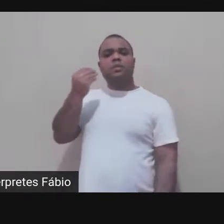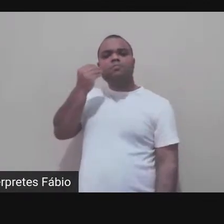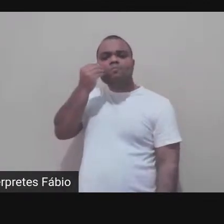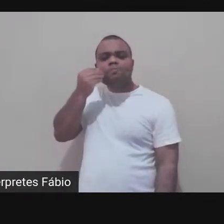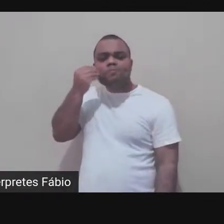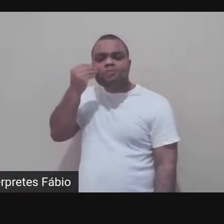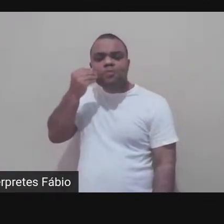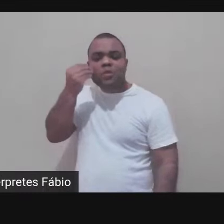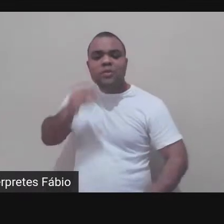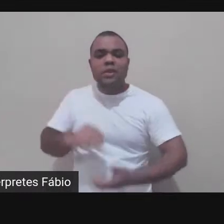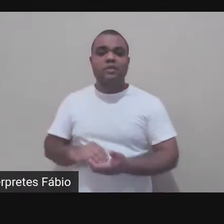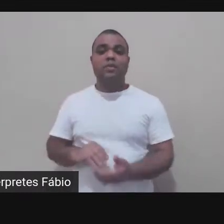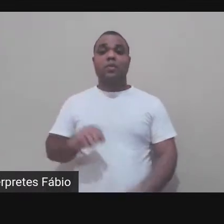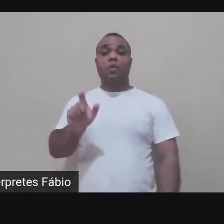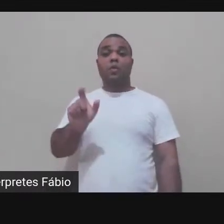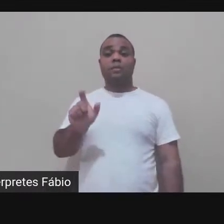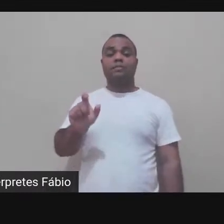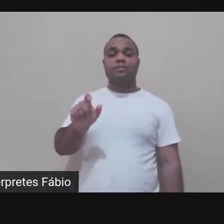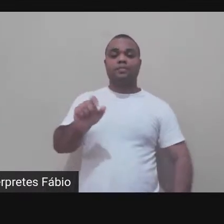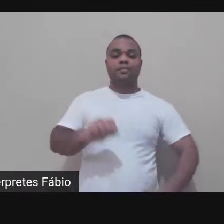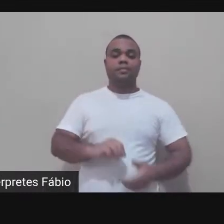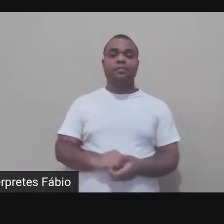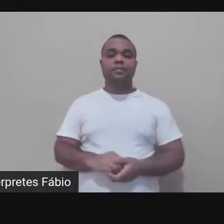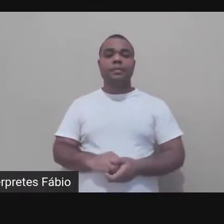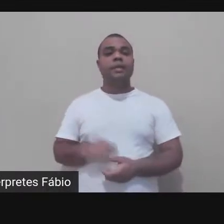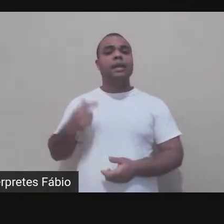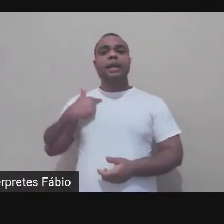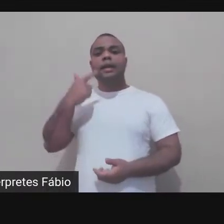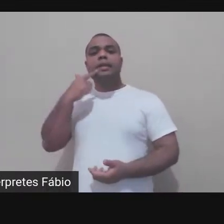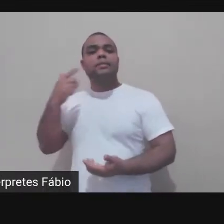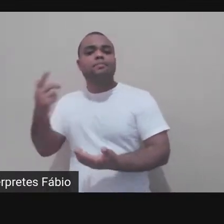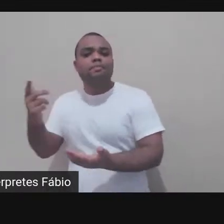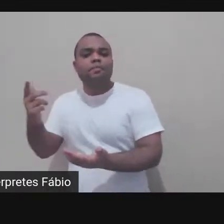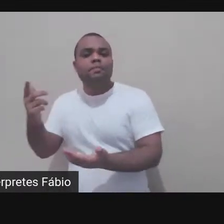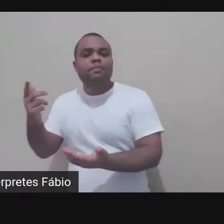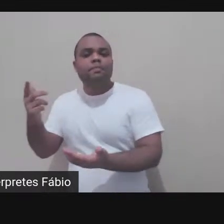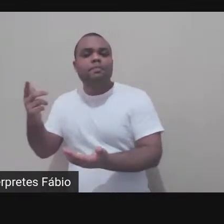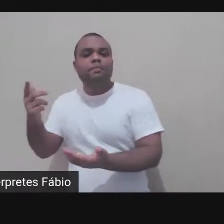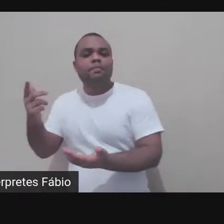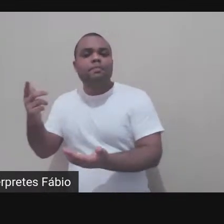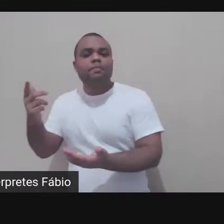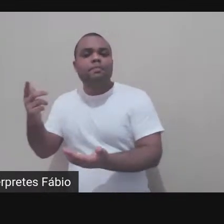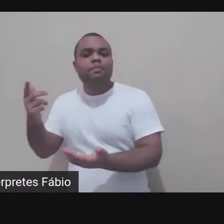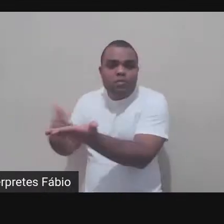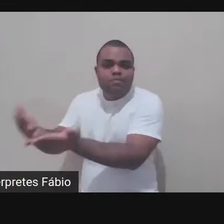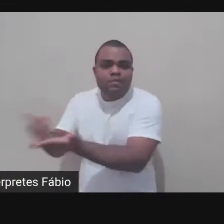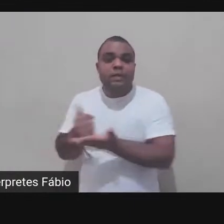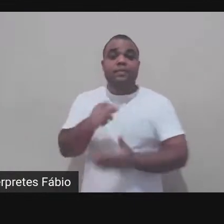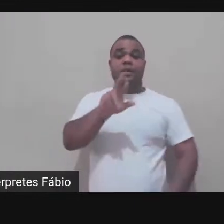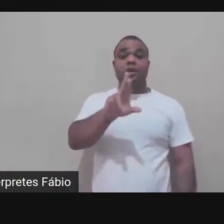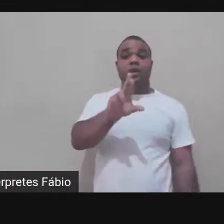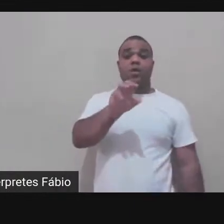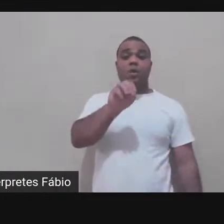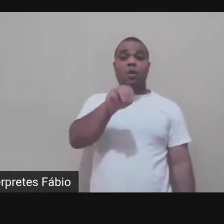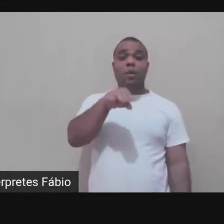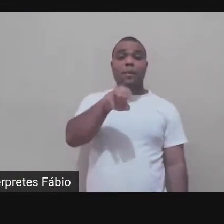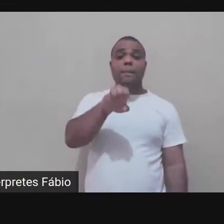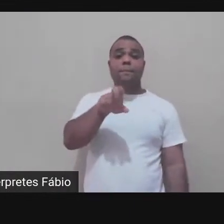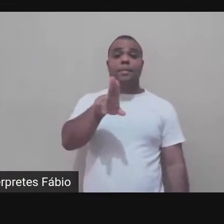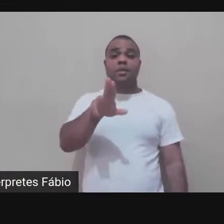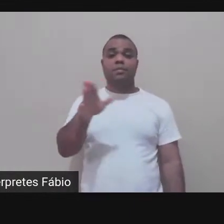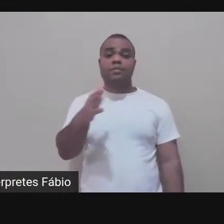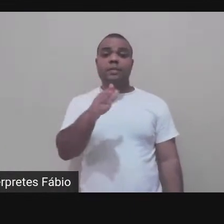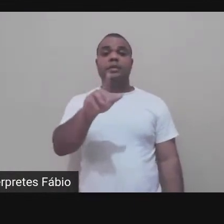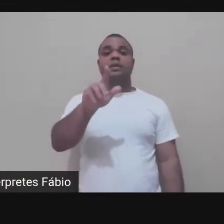pegaram o texto de Romeo e Julieta e fizeram uma adaptação desse texto para a internet eles usaram foram seis